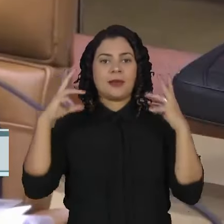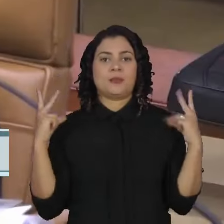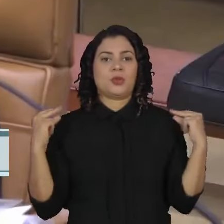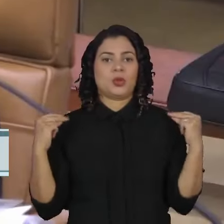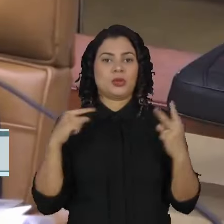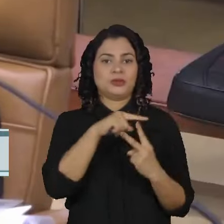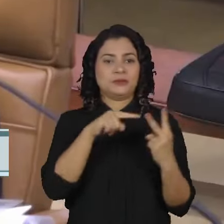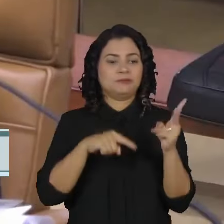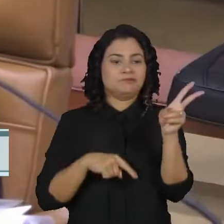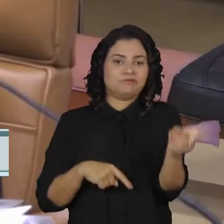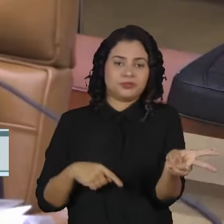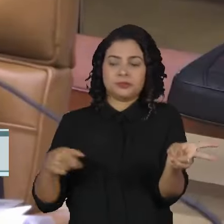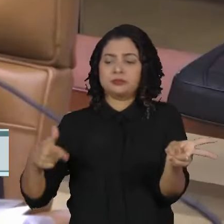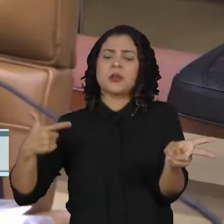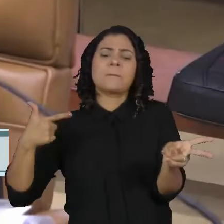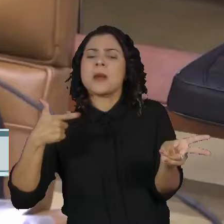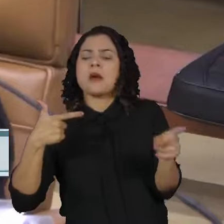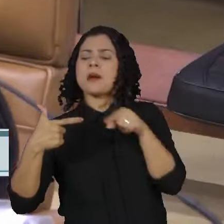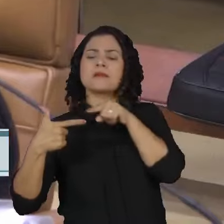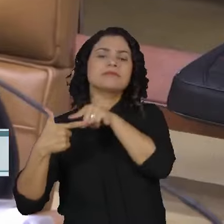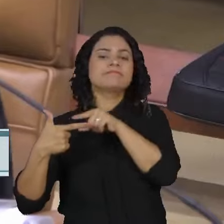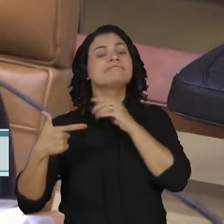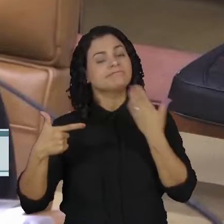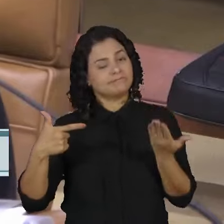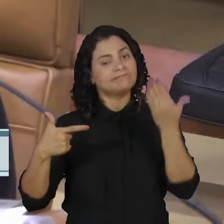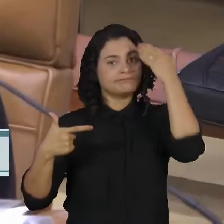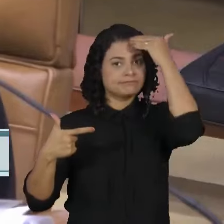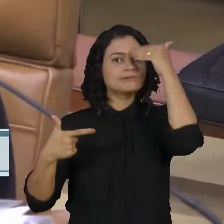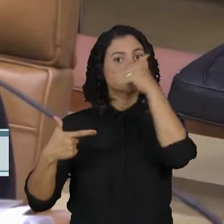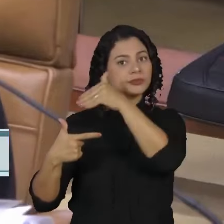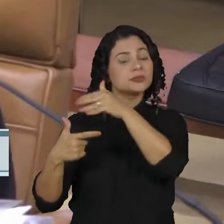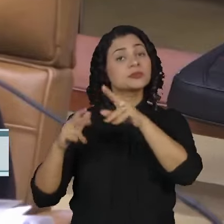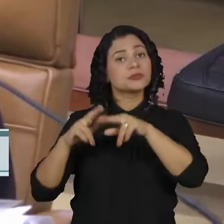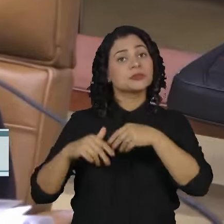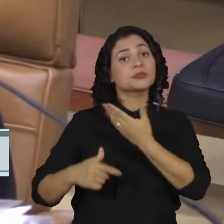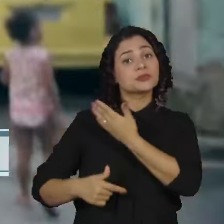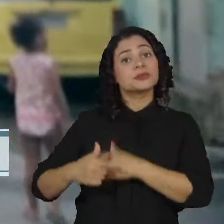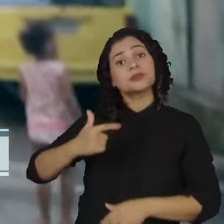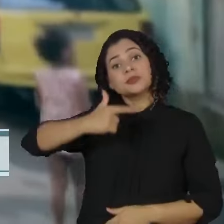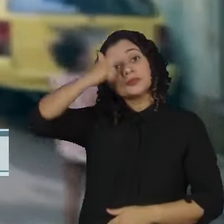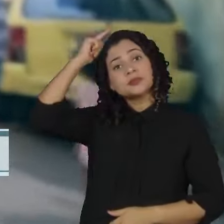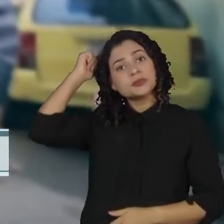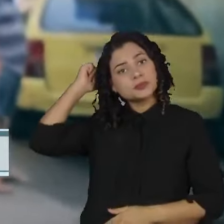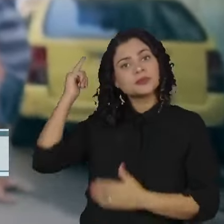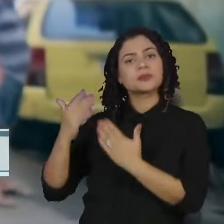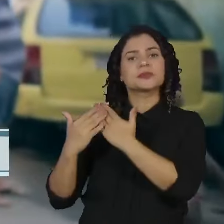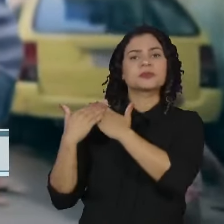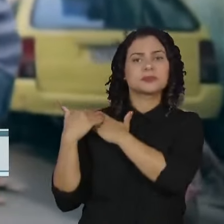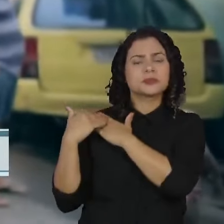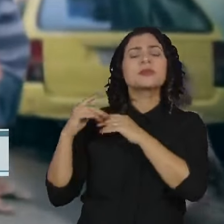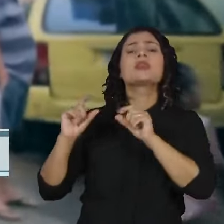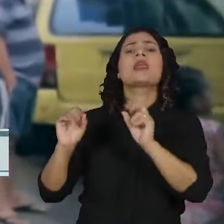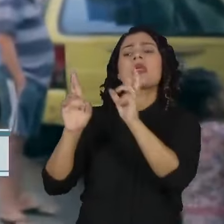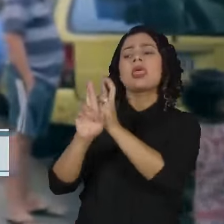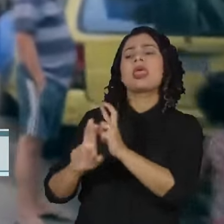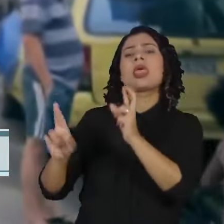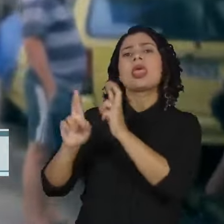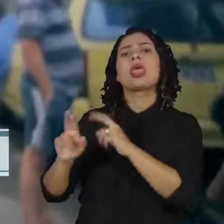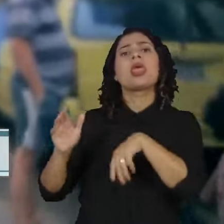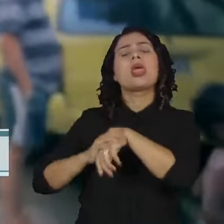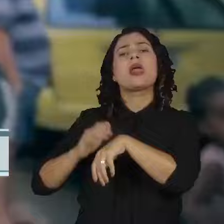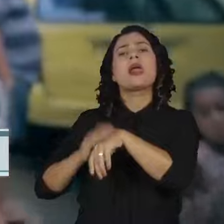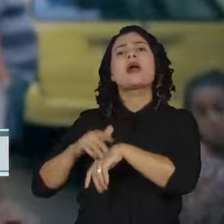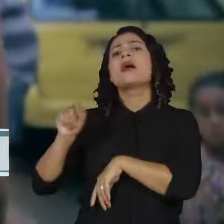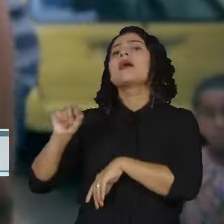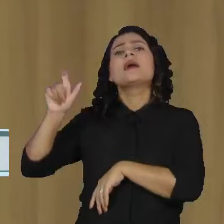colaboração homologada pelo ministro Alexandre de Moraes, relator do inquérito no Supremo Tribunal Federal, deve revelar quem foi o mandante e